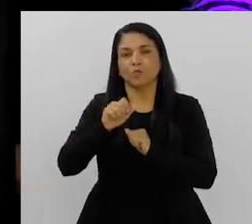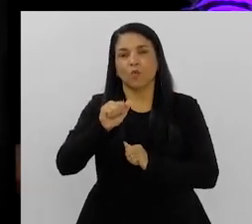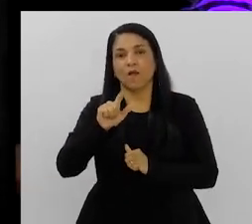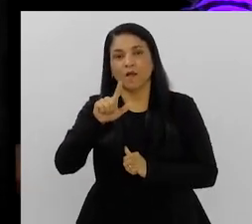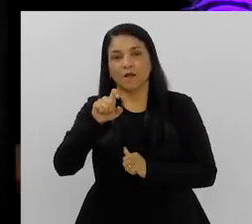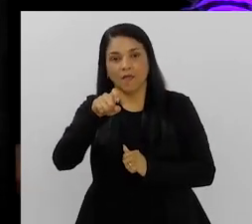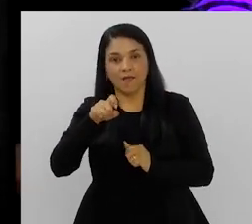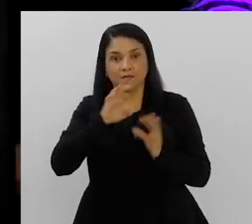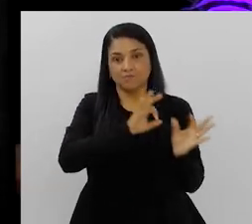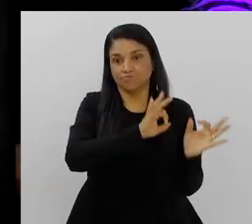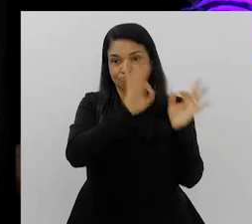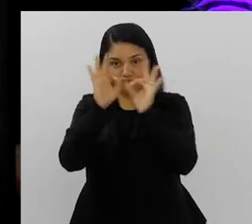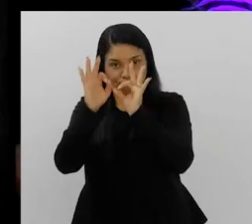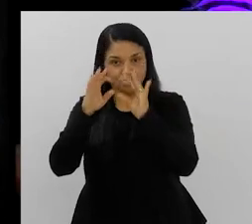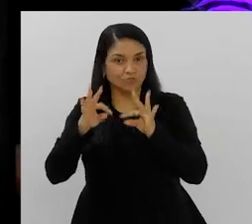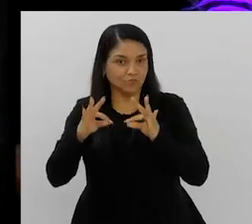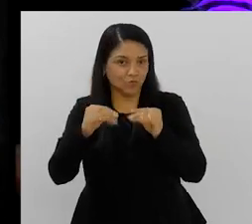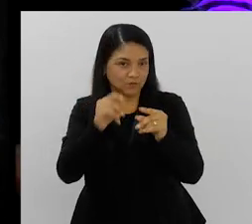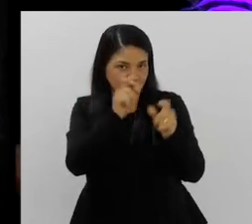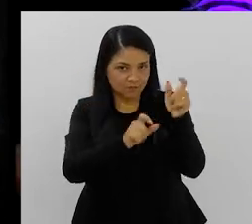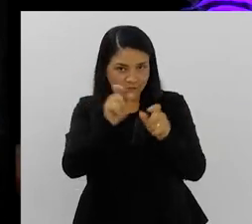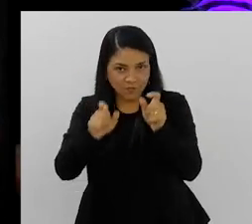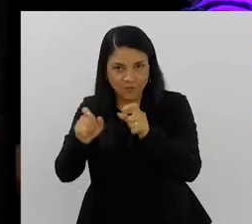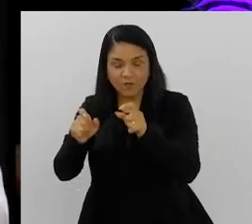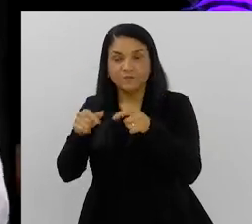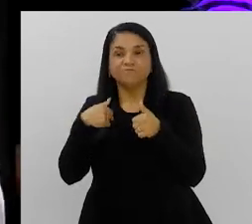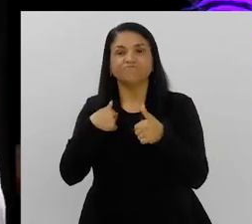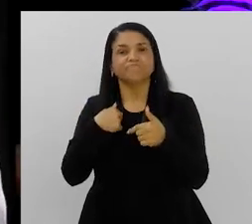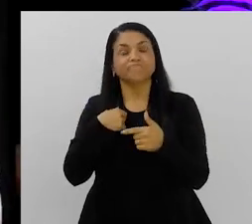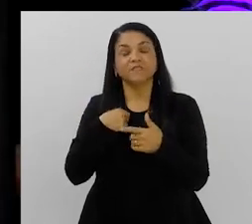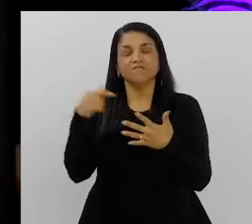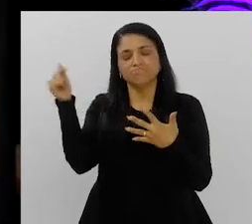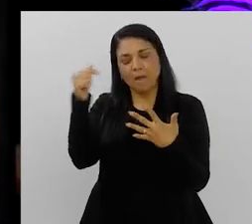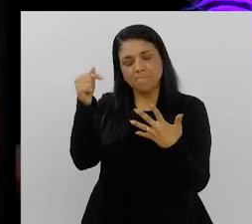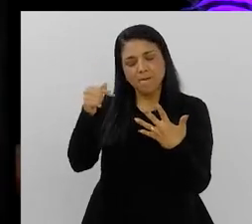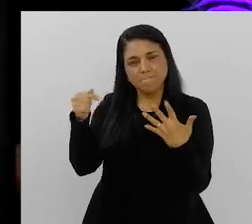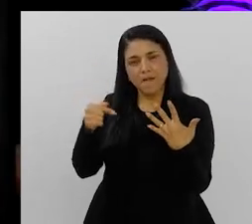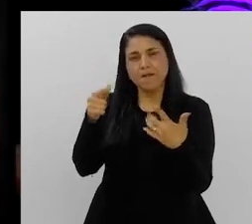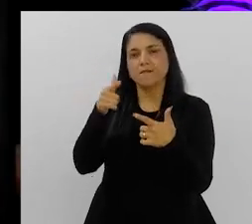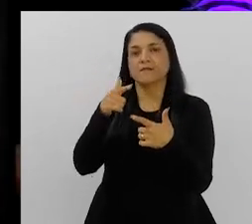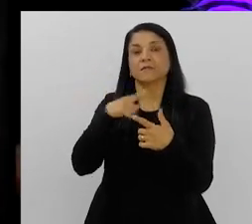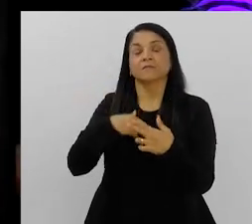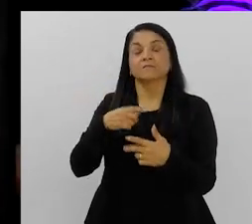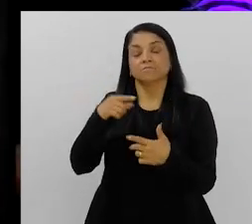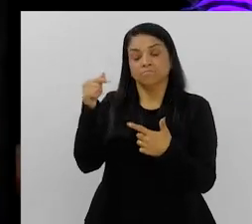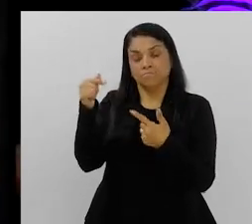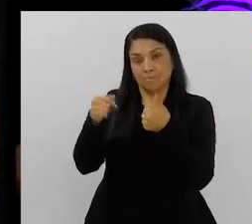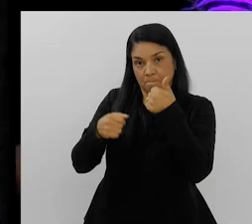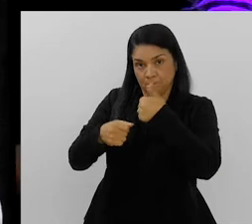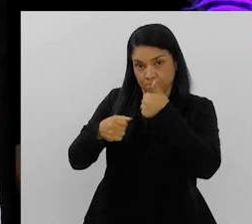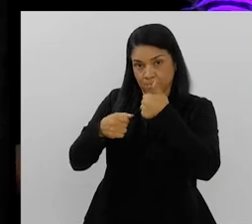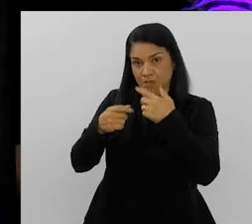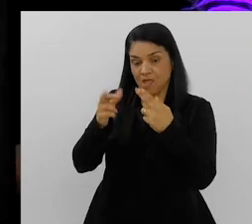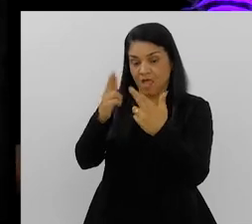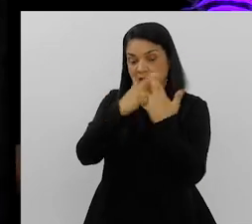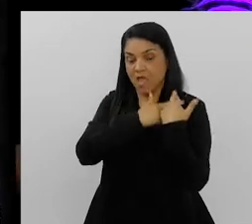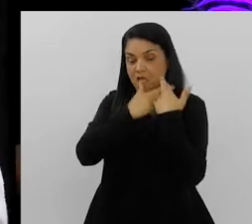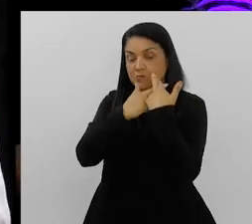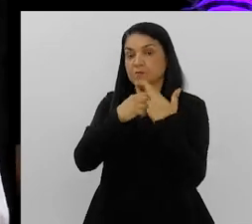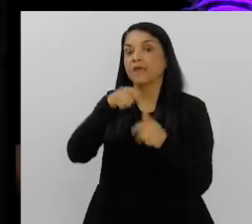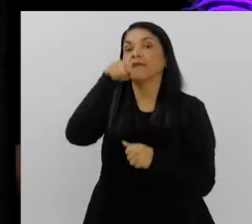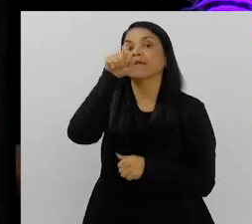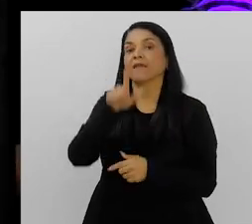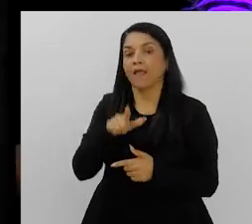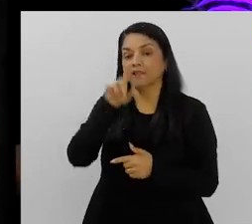com a Alex e a todos que estão nos acompanhando. Eu acho que tem várias questões dessa afirmação, né? Primeiro, da responsabilidade,